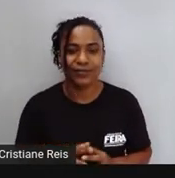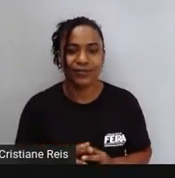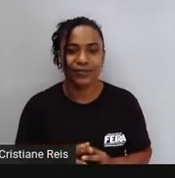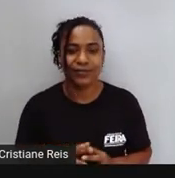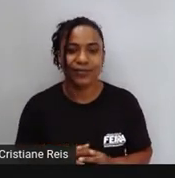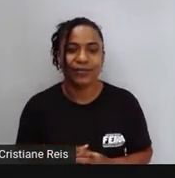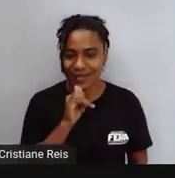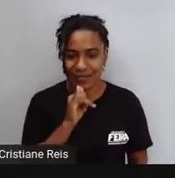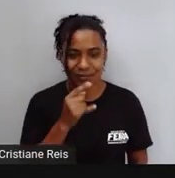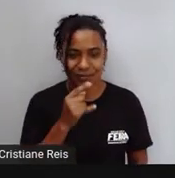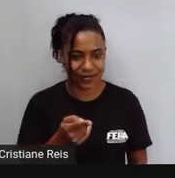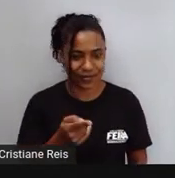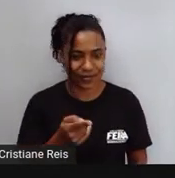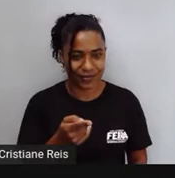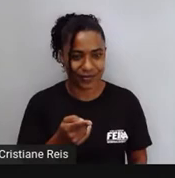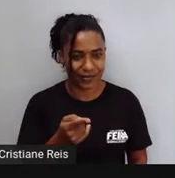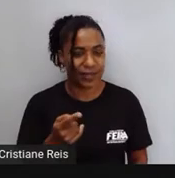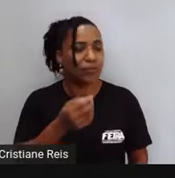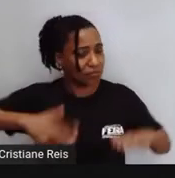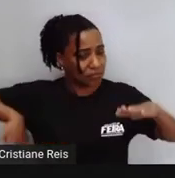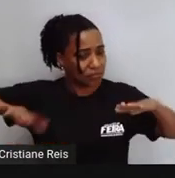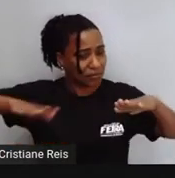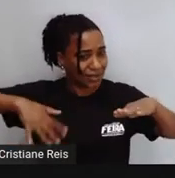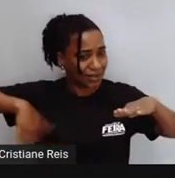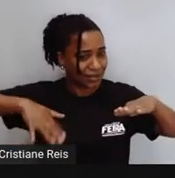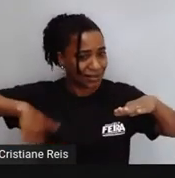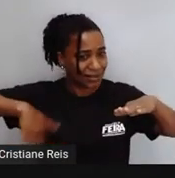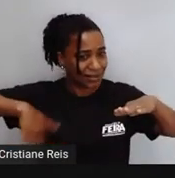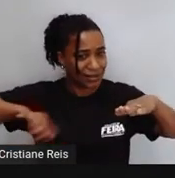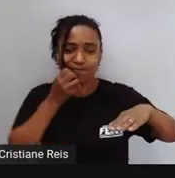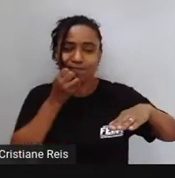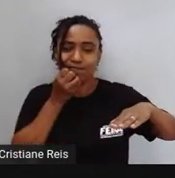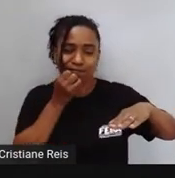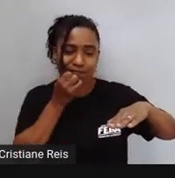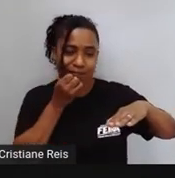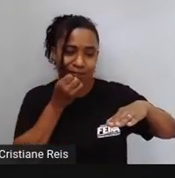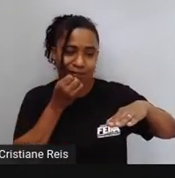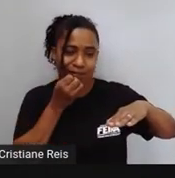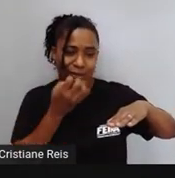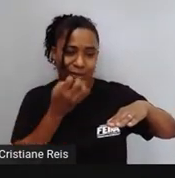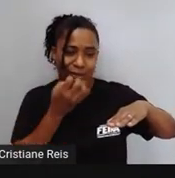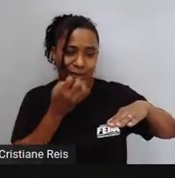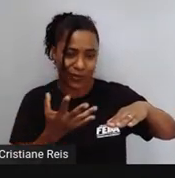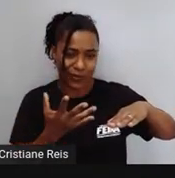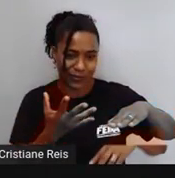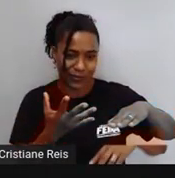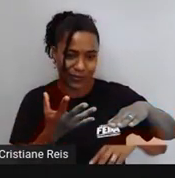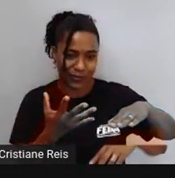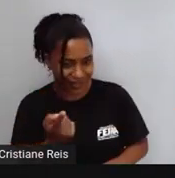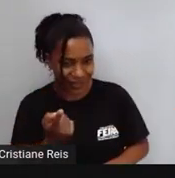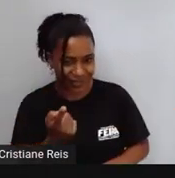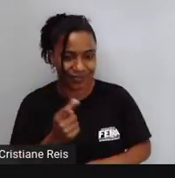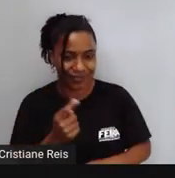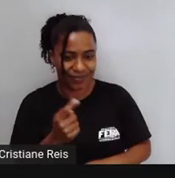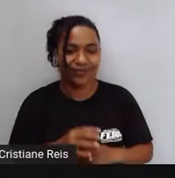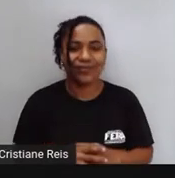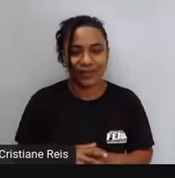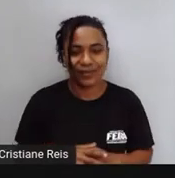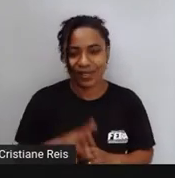É bom nadar Nós utilizamos aqui o verbo Na forma infinitiva Com to